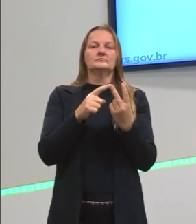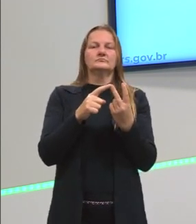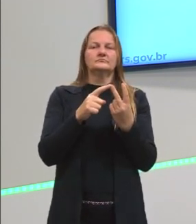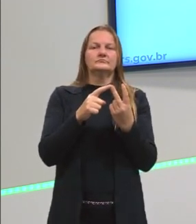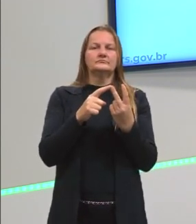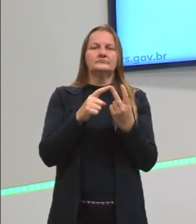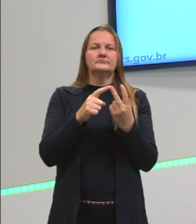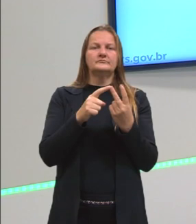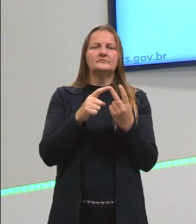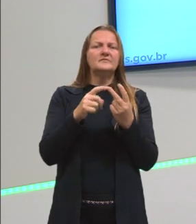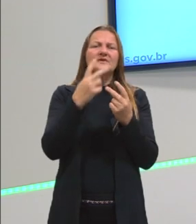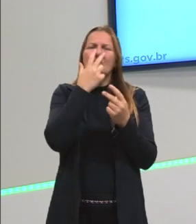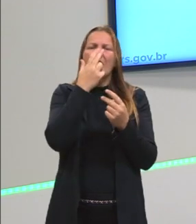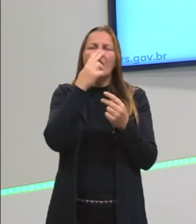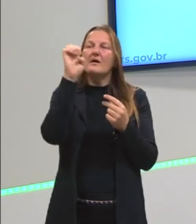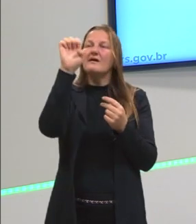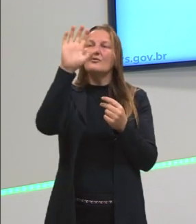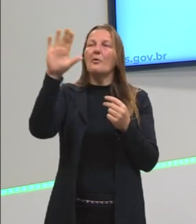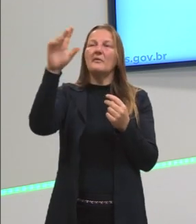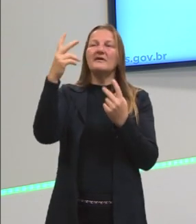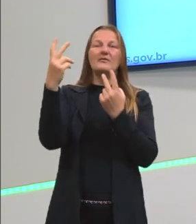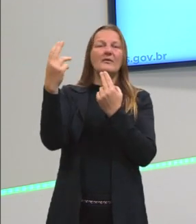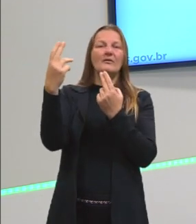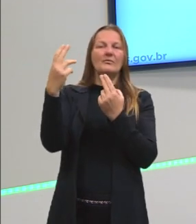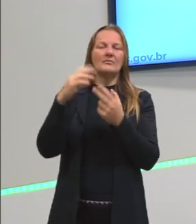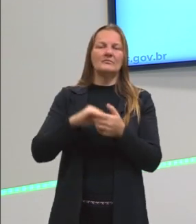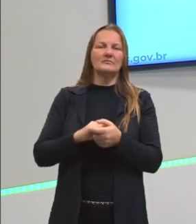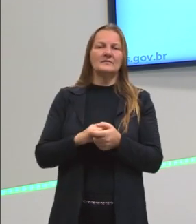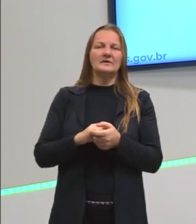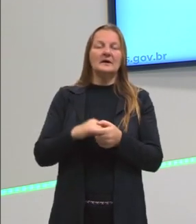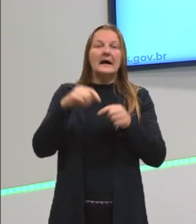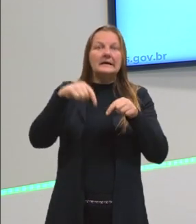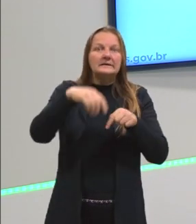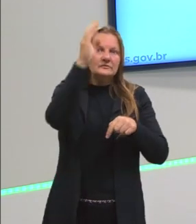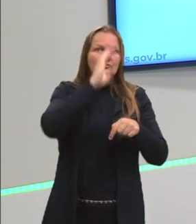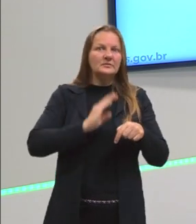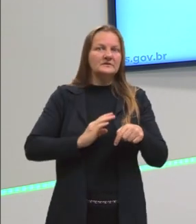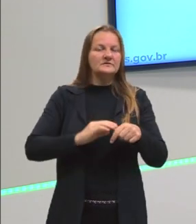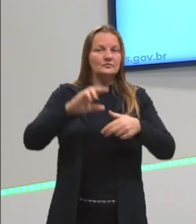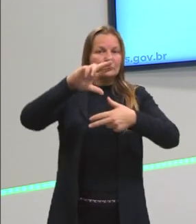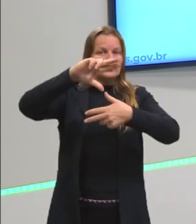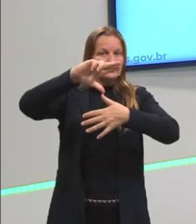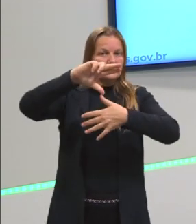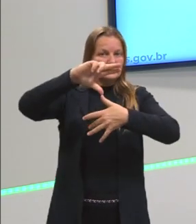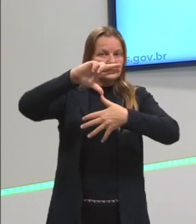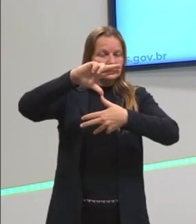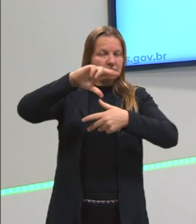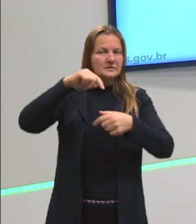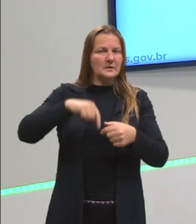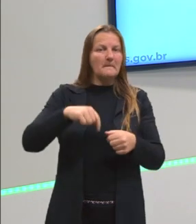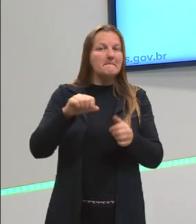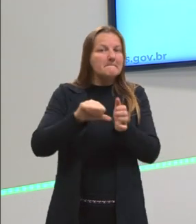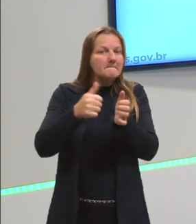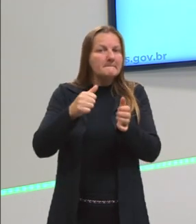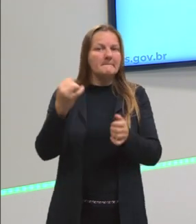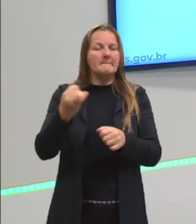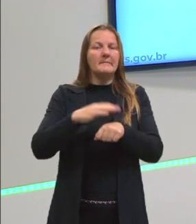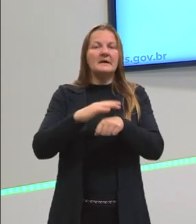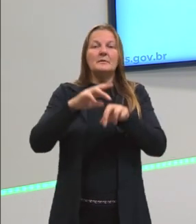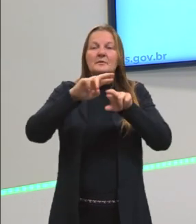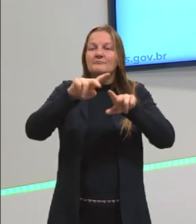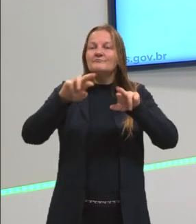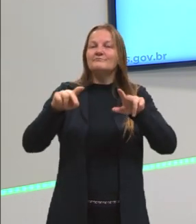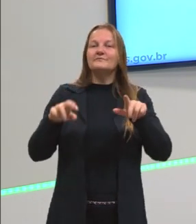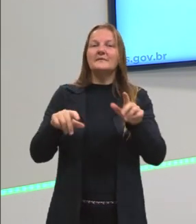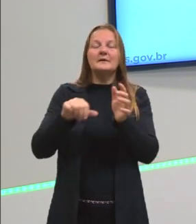E, portanto, eles são muito iguais ou muito próximos. E o Brasil, América Latina, no caso o Brasil, há essa diversidade porque,